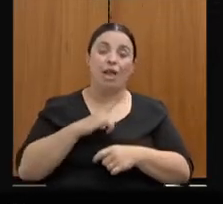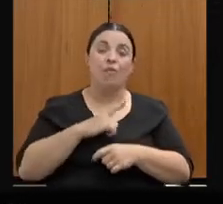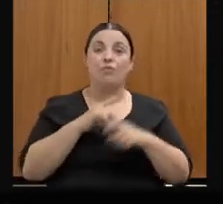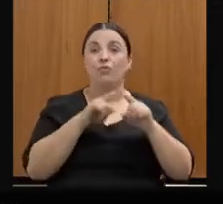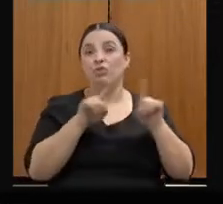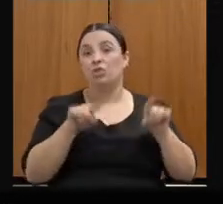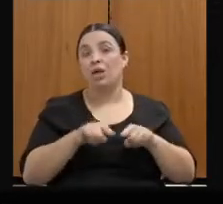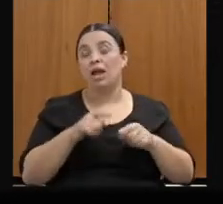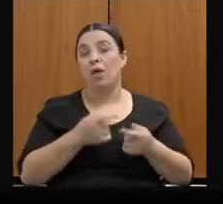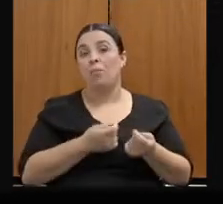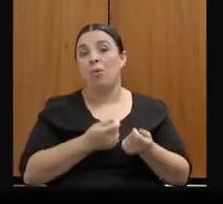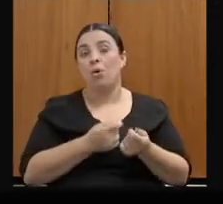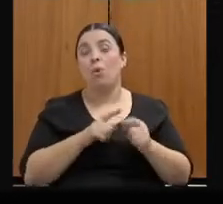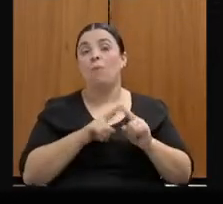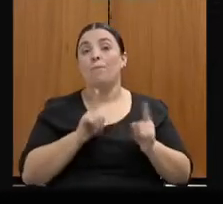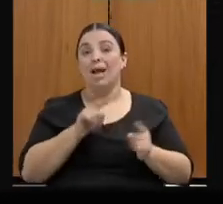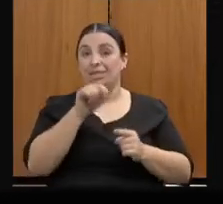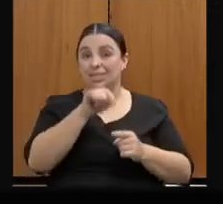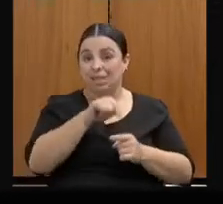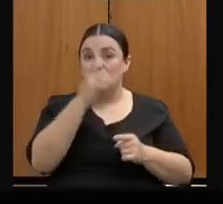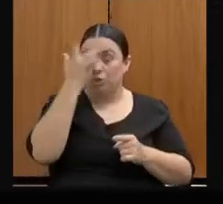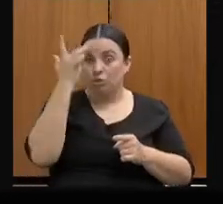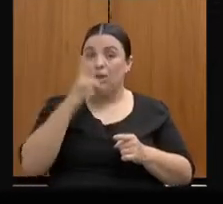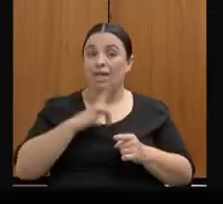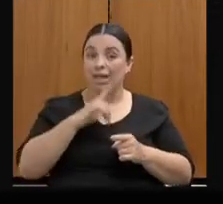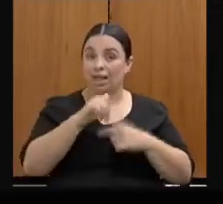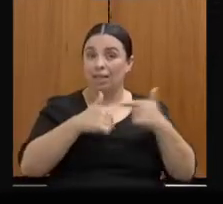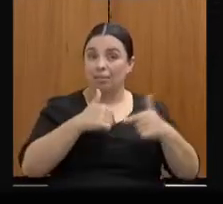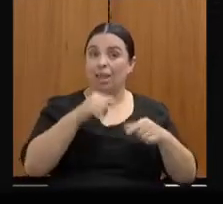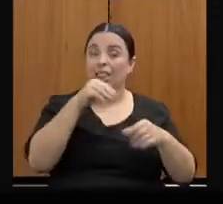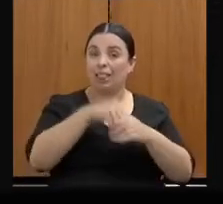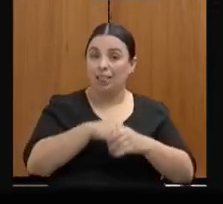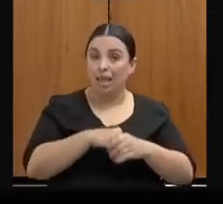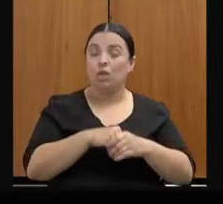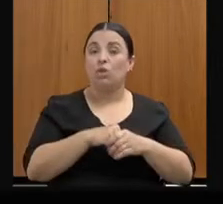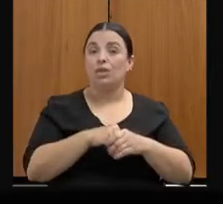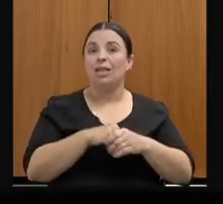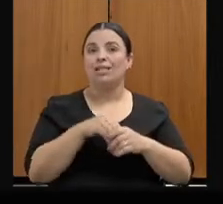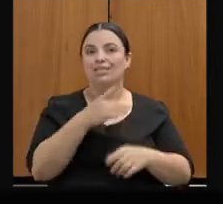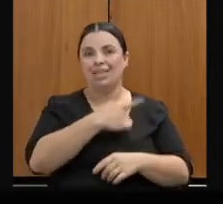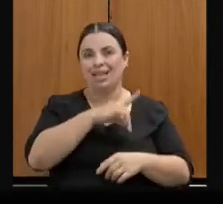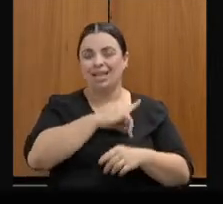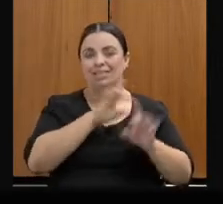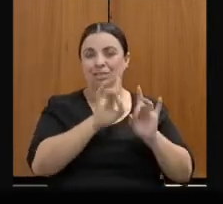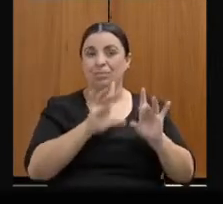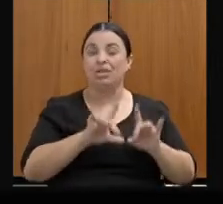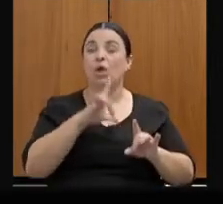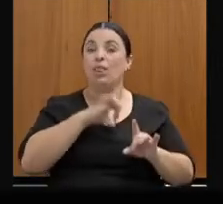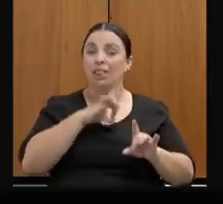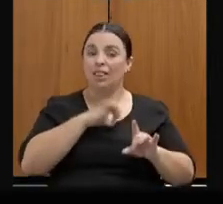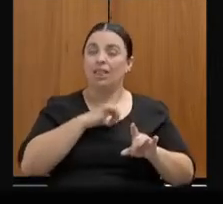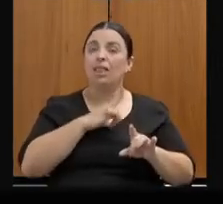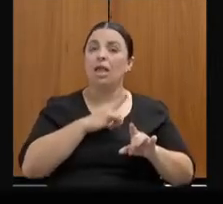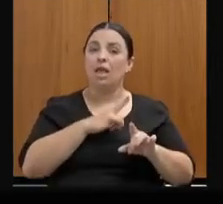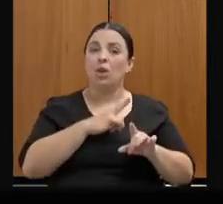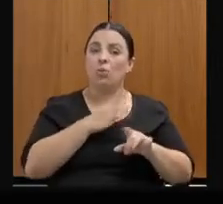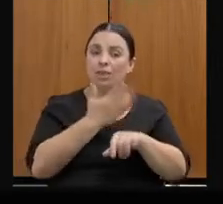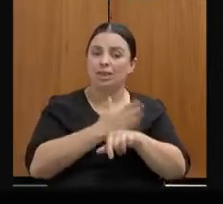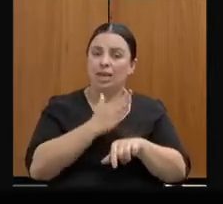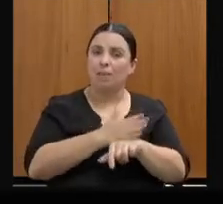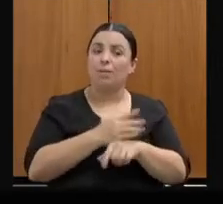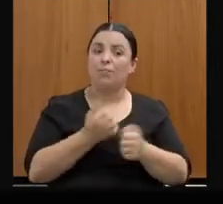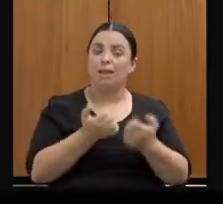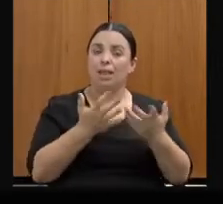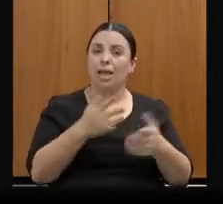eles sejam capacitados para poder realizar esse atendimento. Isso já é um trabalho que a Polícia Civil vem realizando. Além disso,